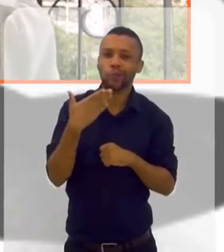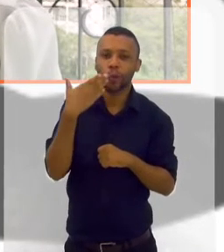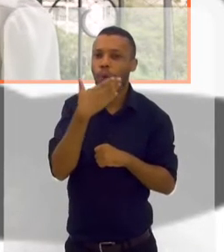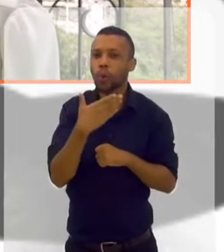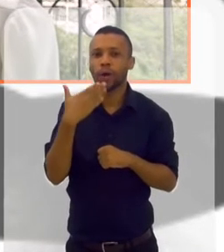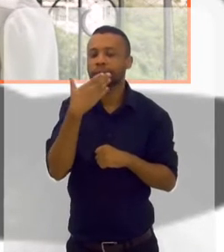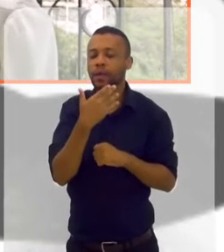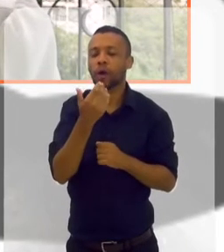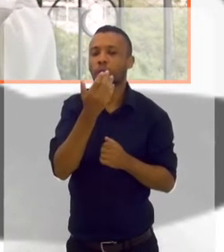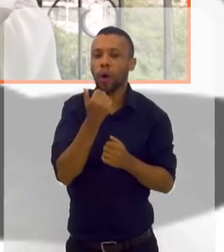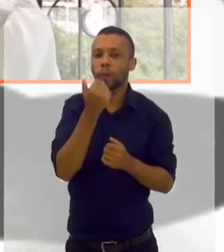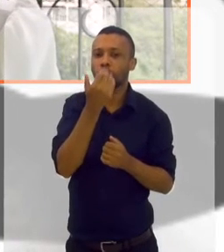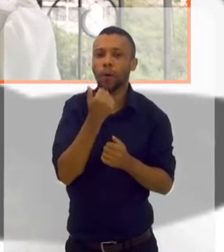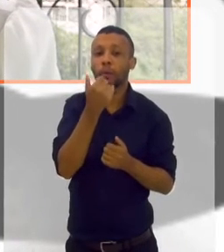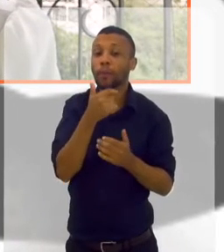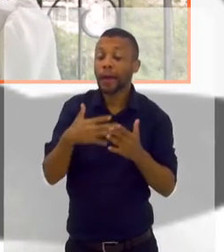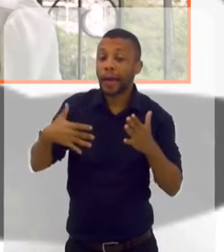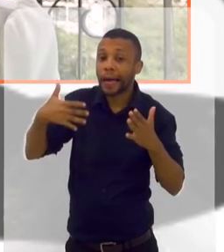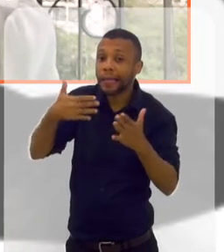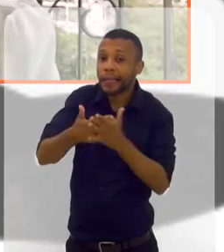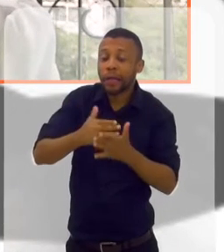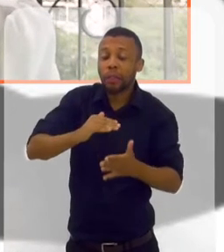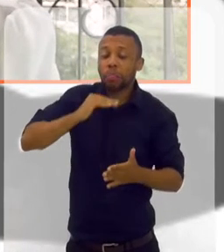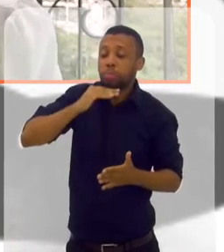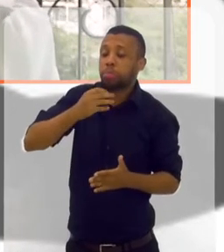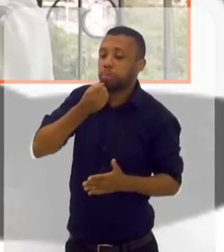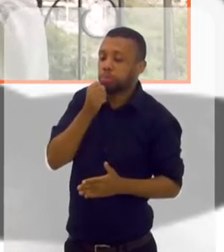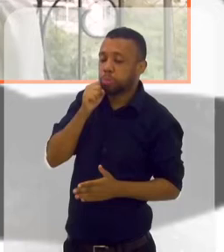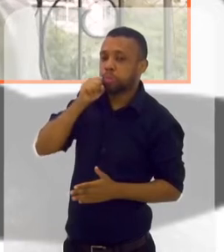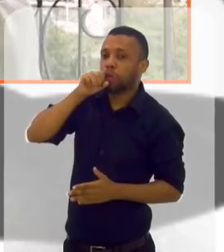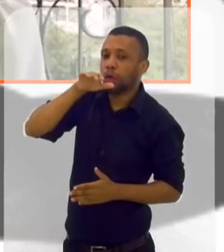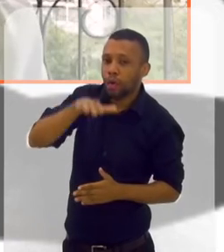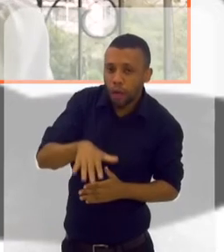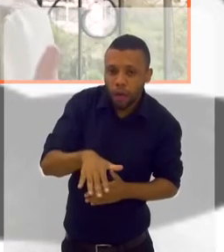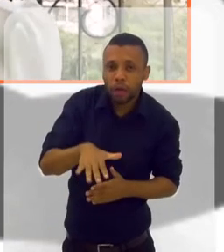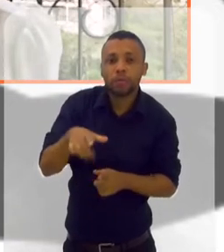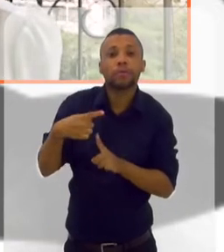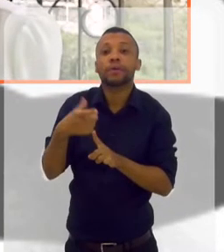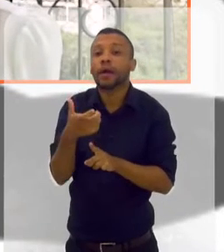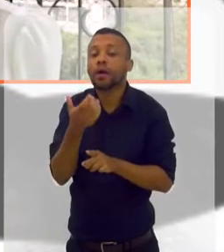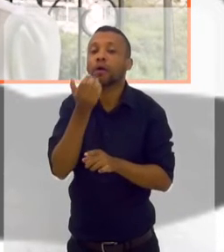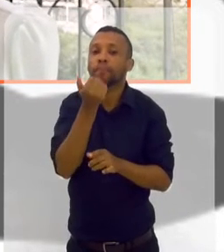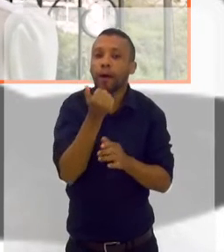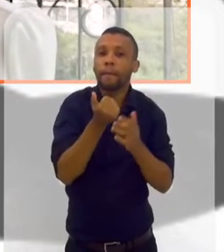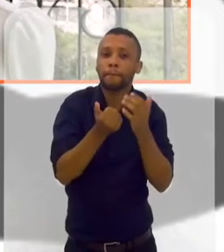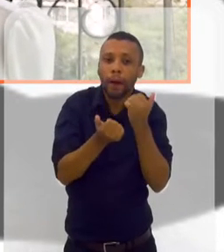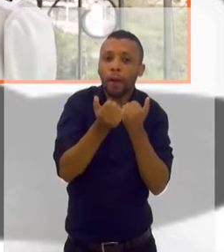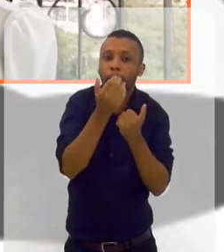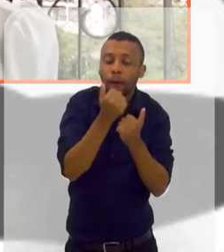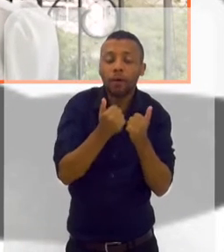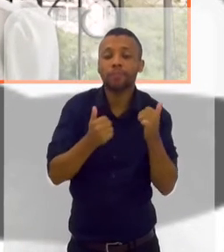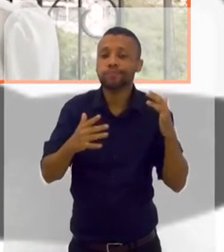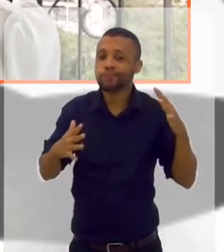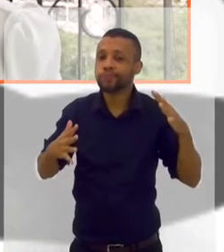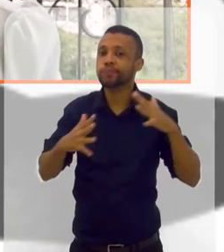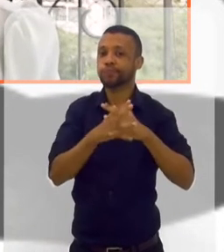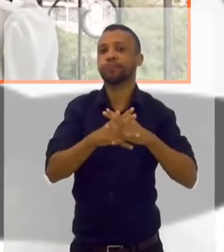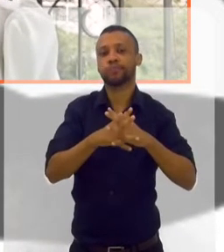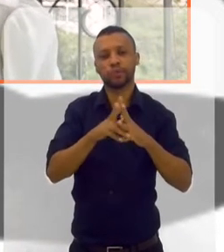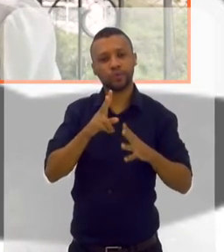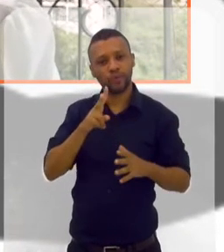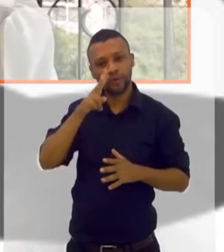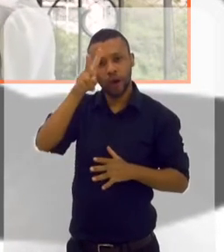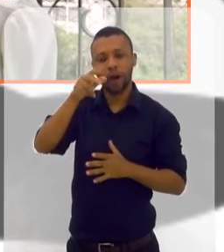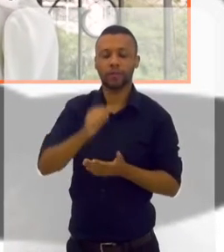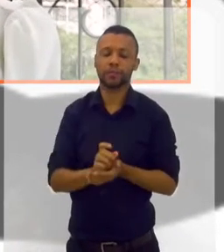Ela falou assim, Bélia, eu como doce até vomitar. E eu tô vomitando, eu vomito porque eu quero comer mais. Aí é uma compulsão muito forte.